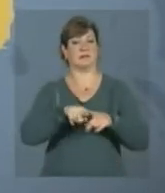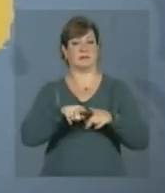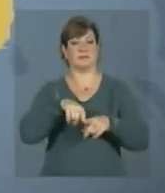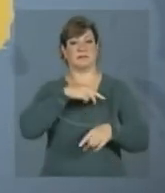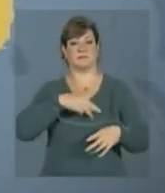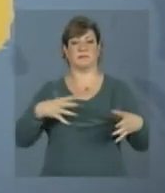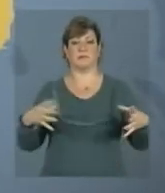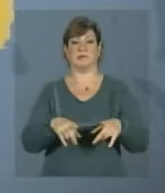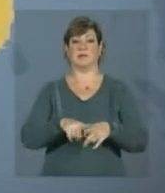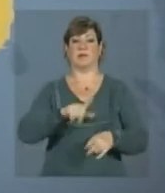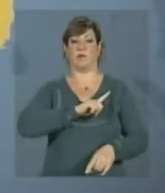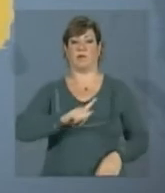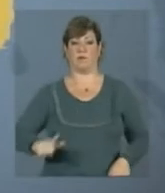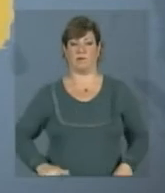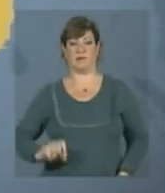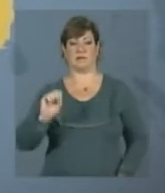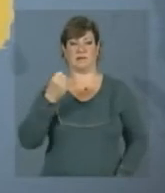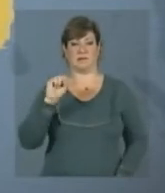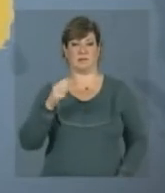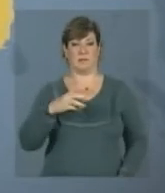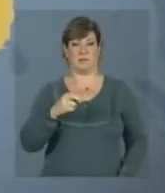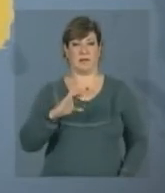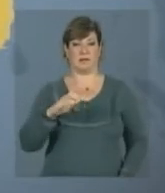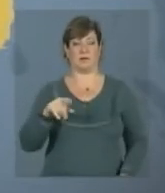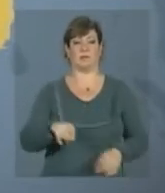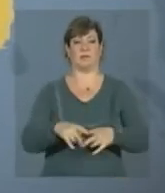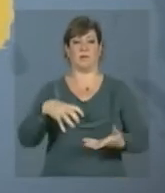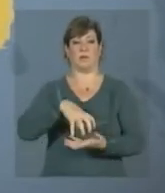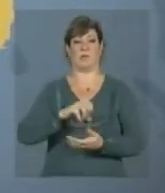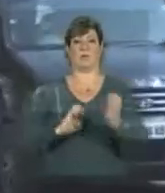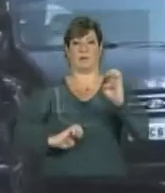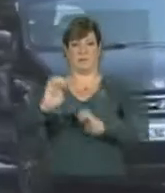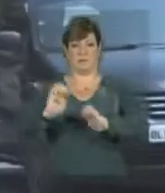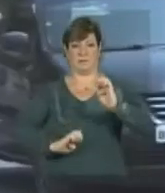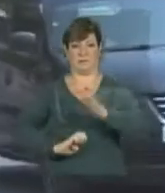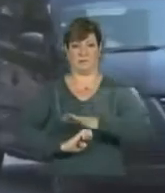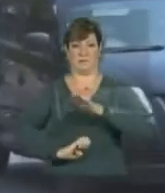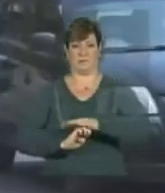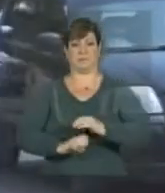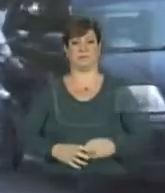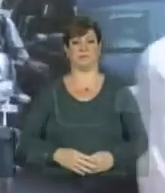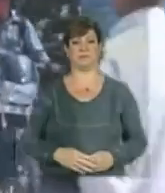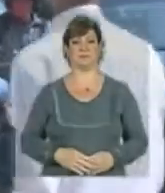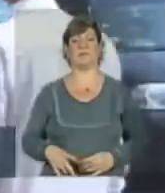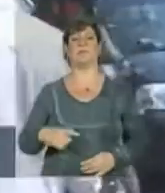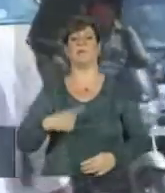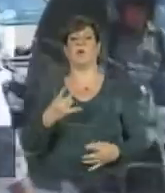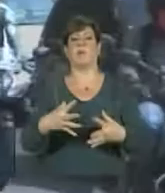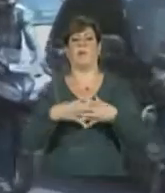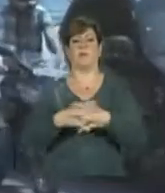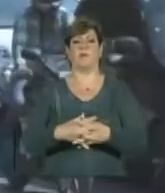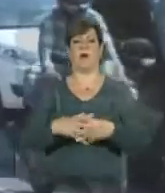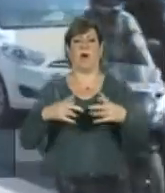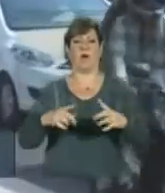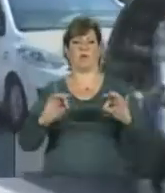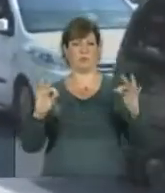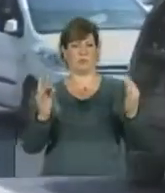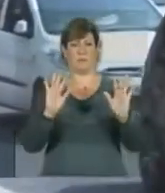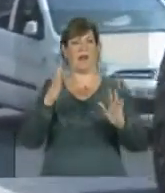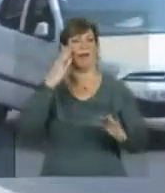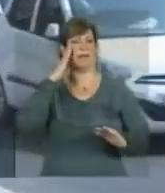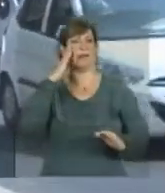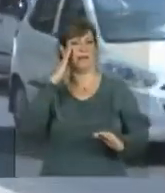além do governador de Sergipe, Marcelo Deda e um grupo de empresários. Uma confusão onde todos se entendem.